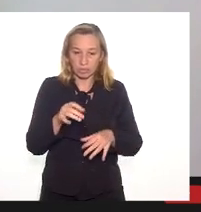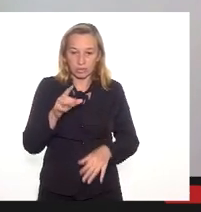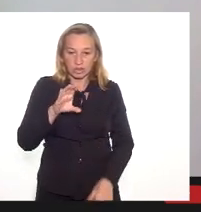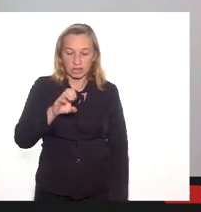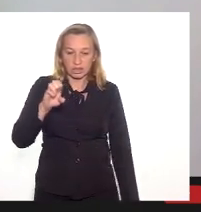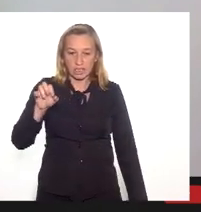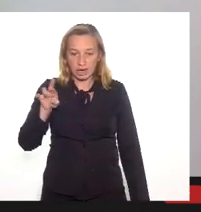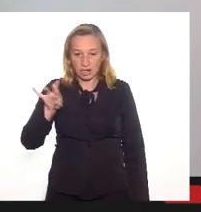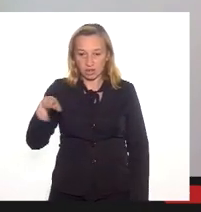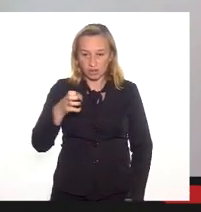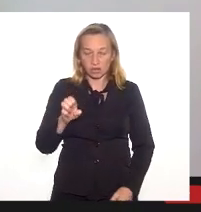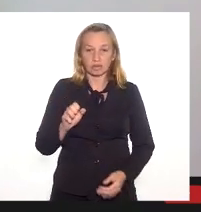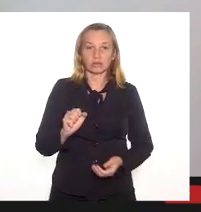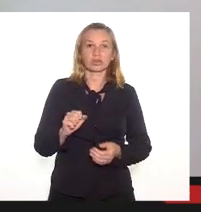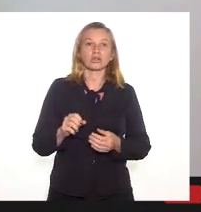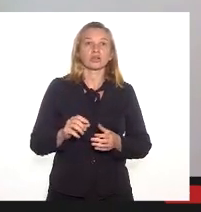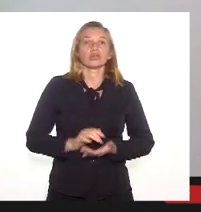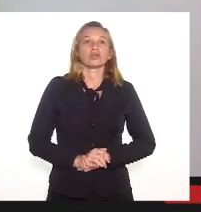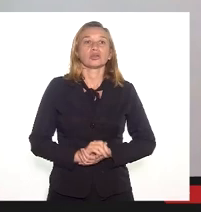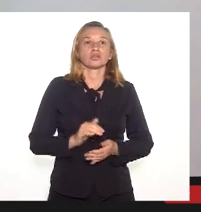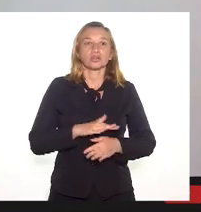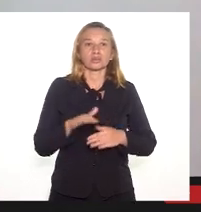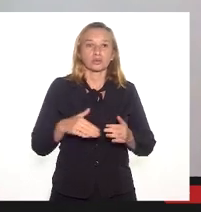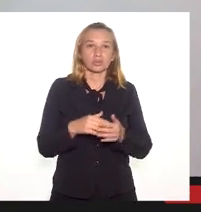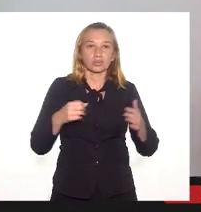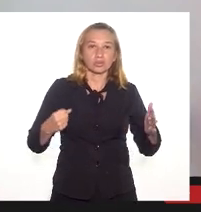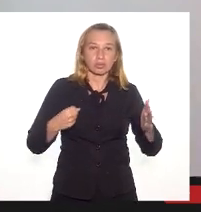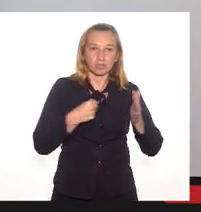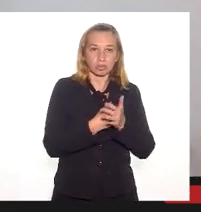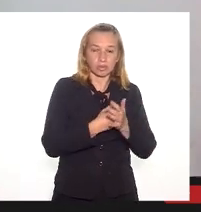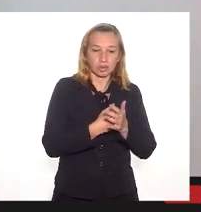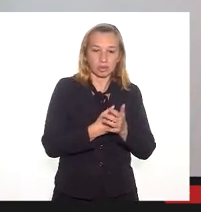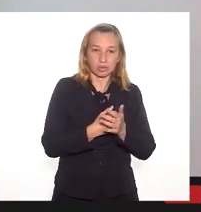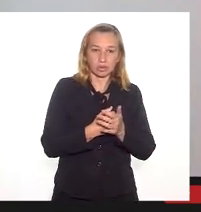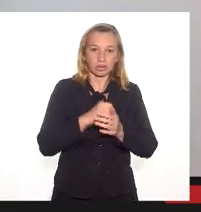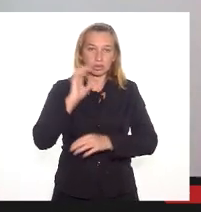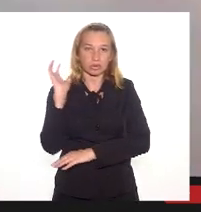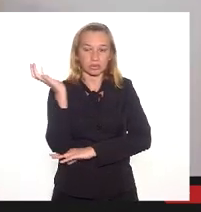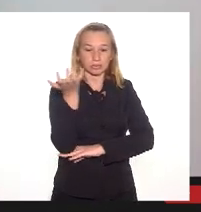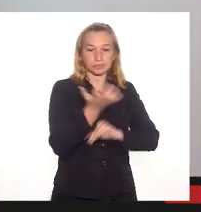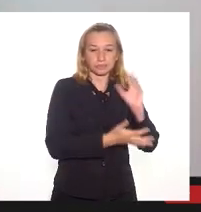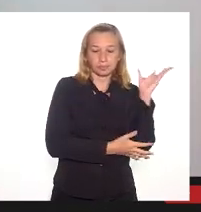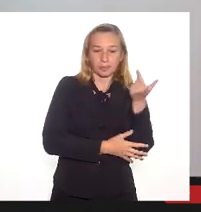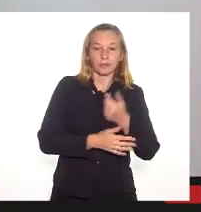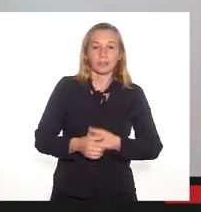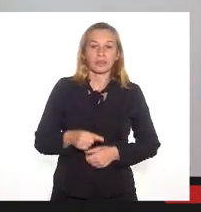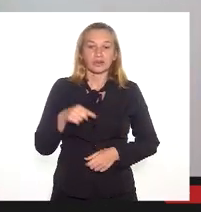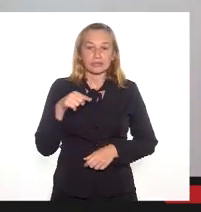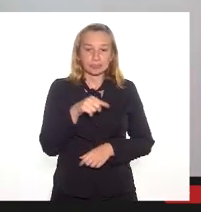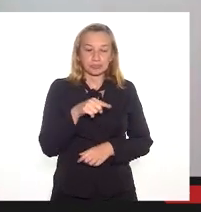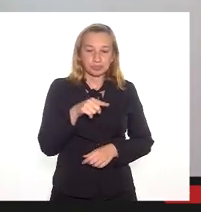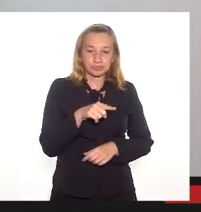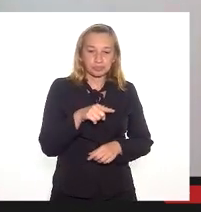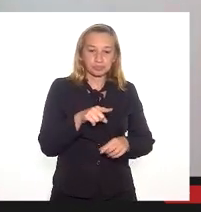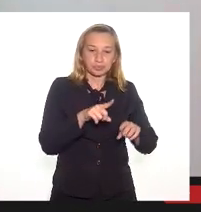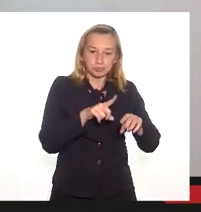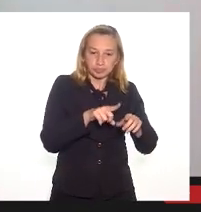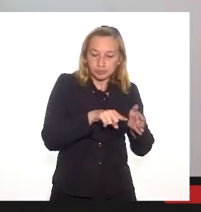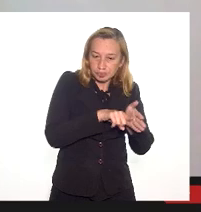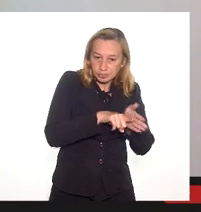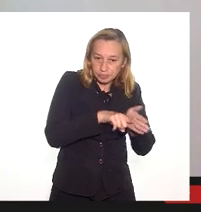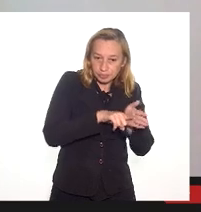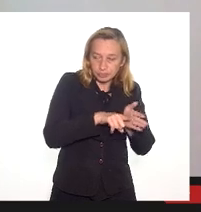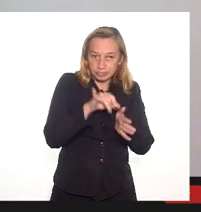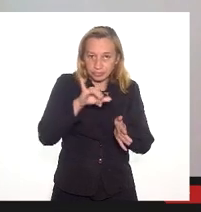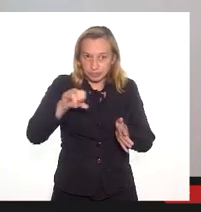Bem como, né, todas as consequências ambientais, sendo um instrumento que, esse instrumento, ele é analisado pelo INEA,